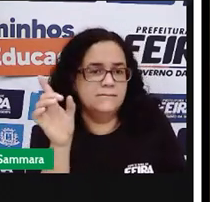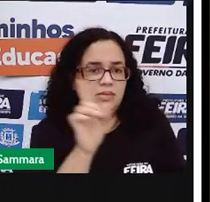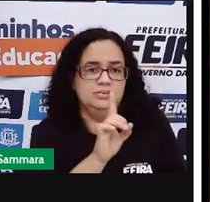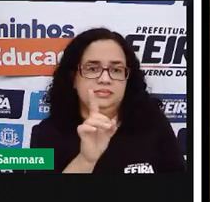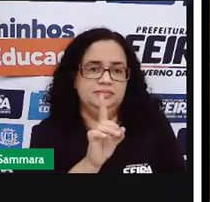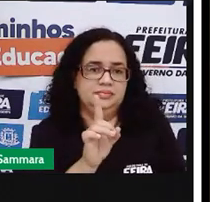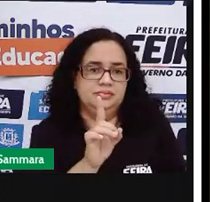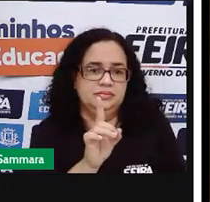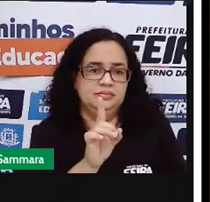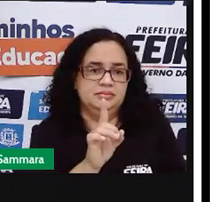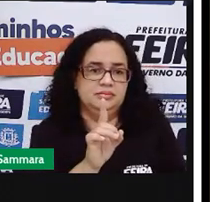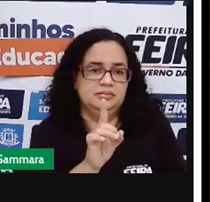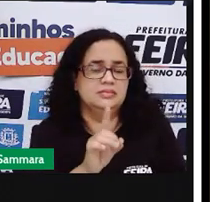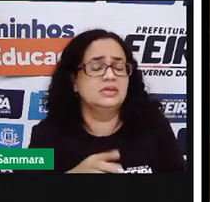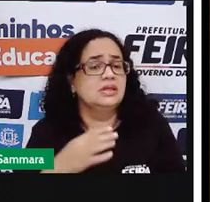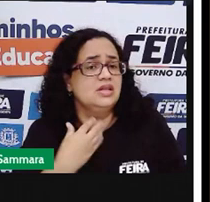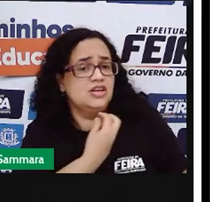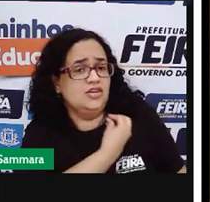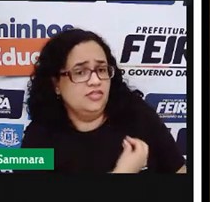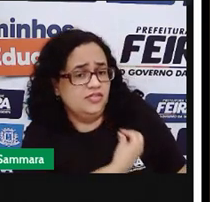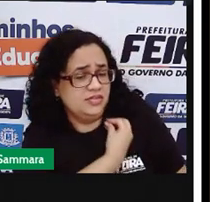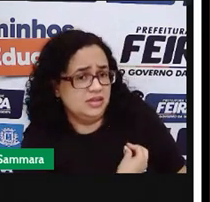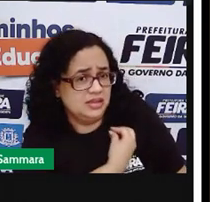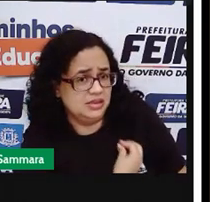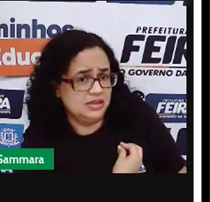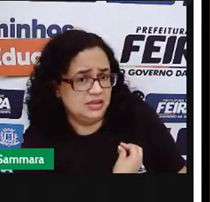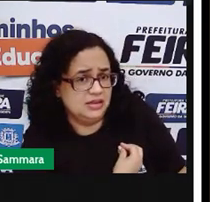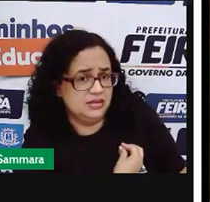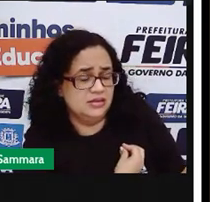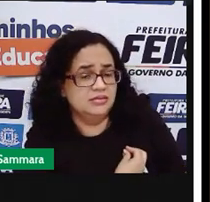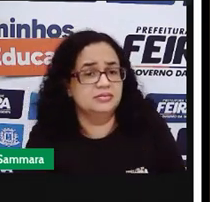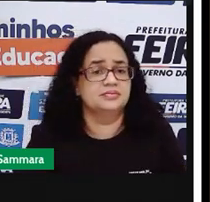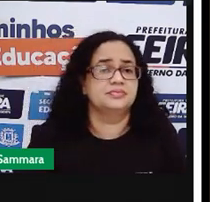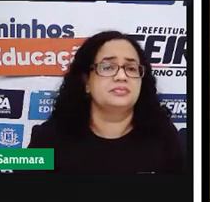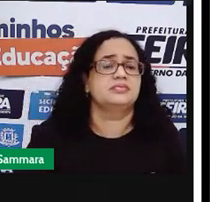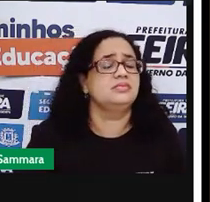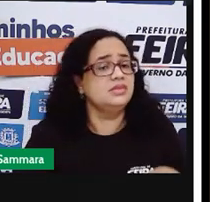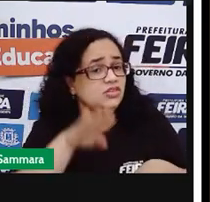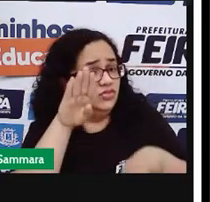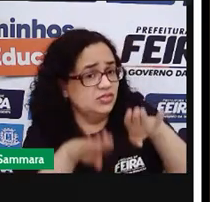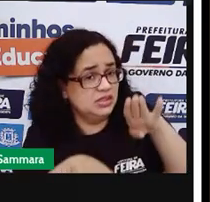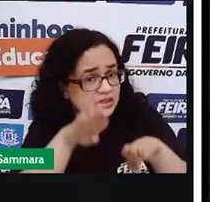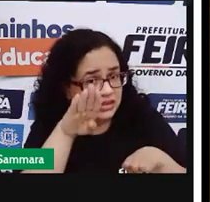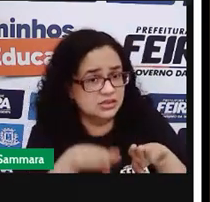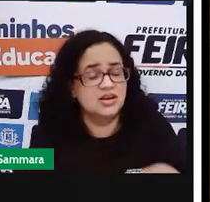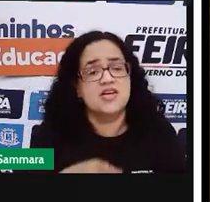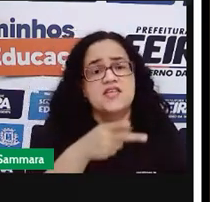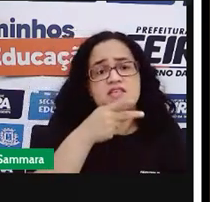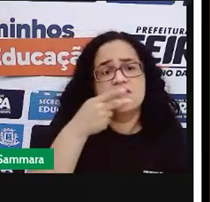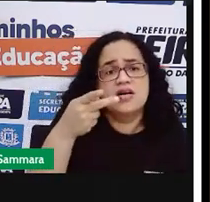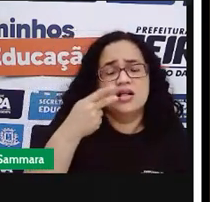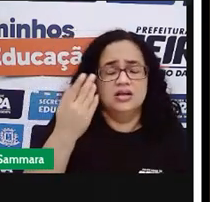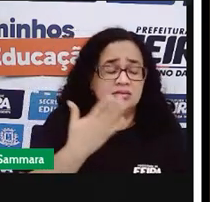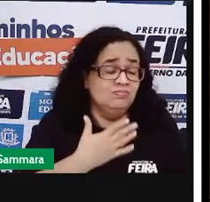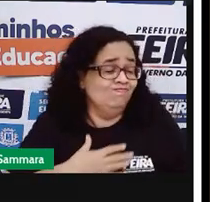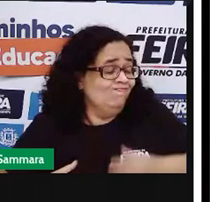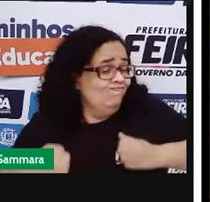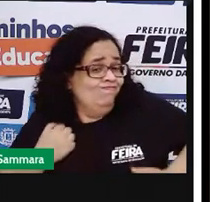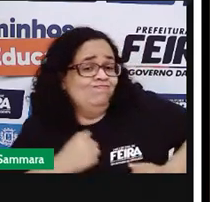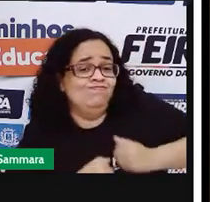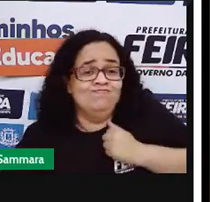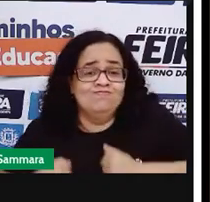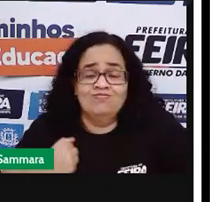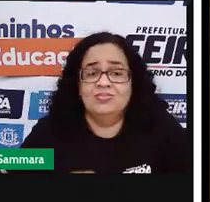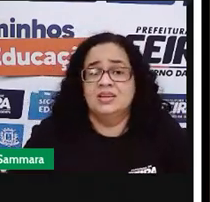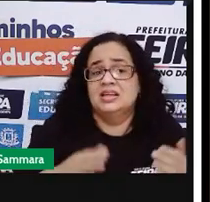conviver da gente lidar com essas coisas na família. Muitas das vezes causa desconforto, transtorno. Às